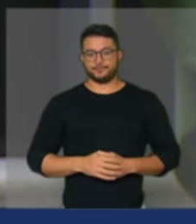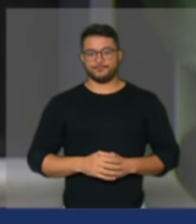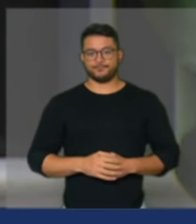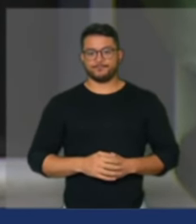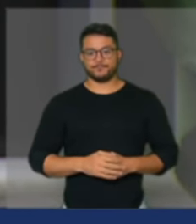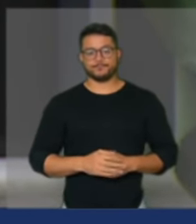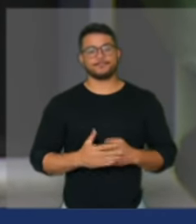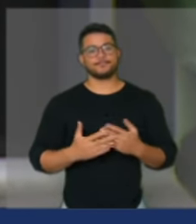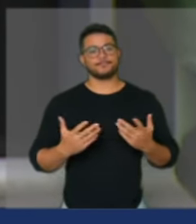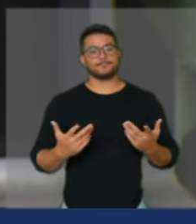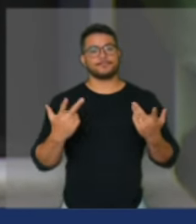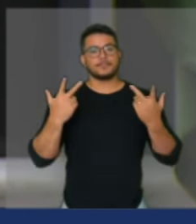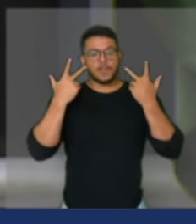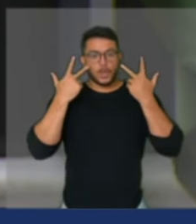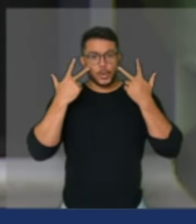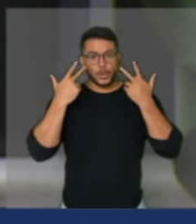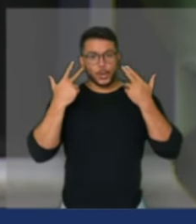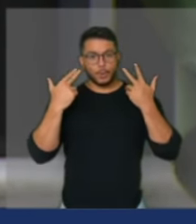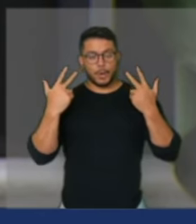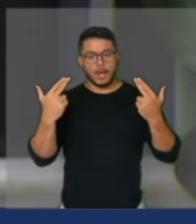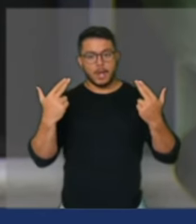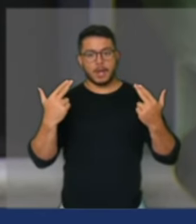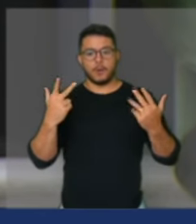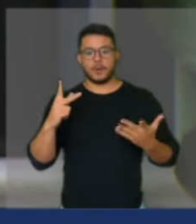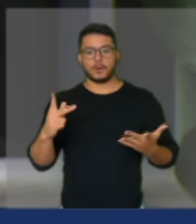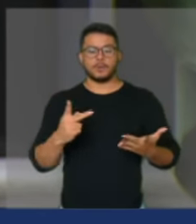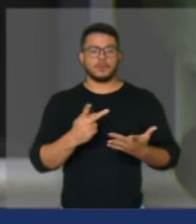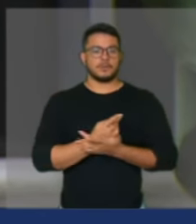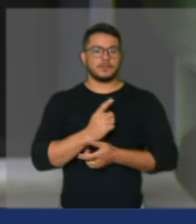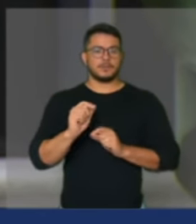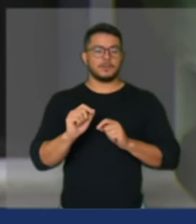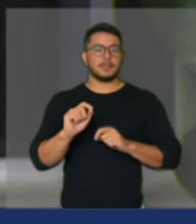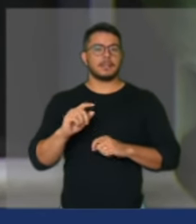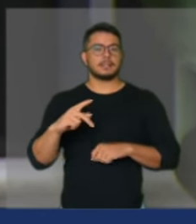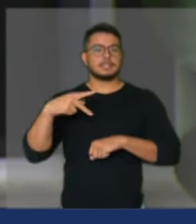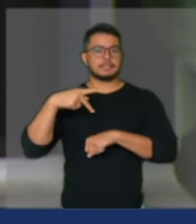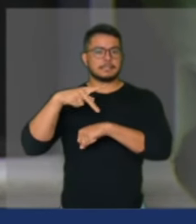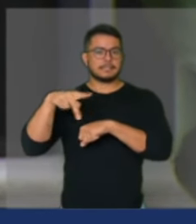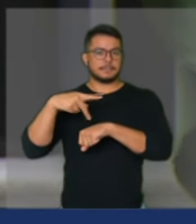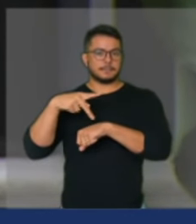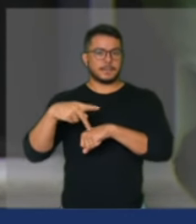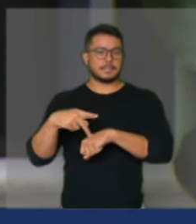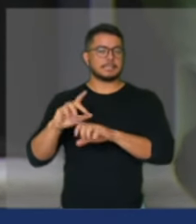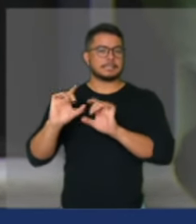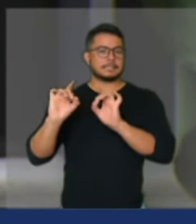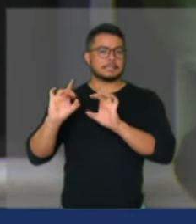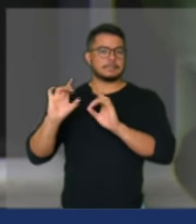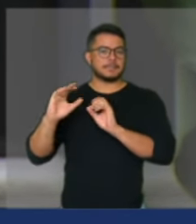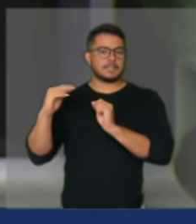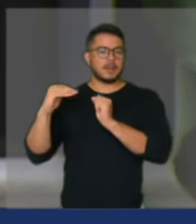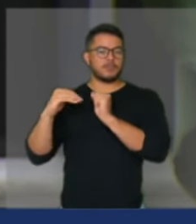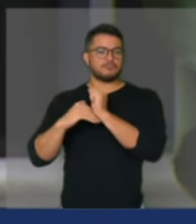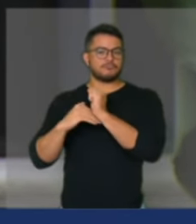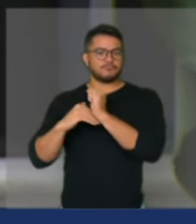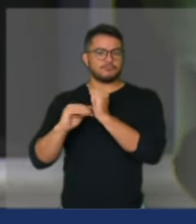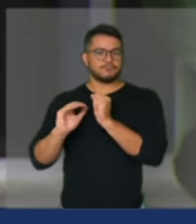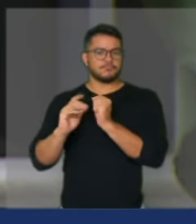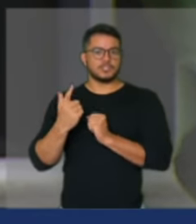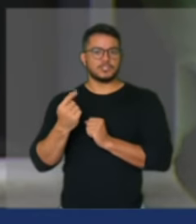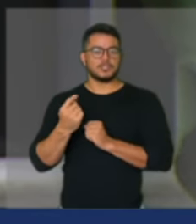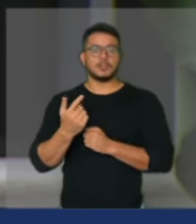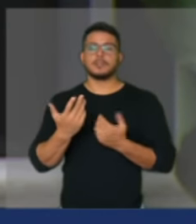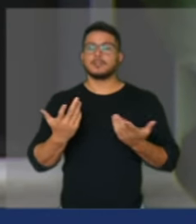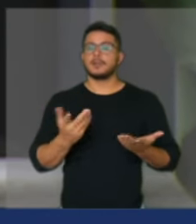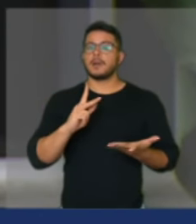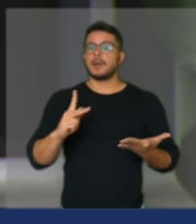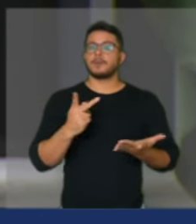comum é comum que nos paraísos fiscais seja o destino de dinheiro